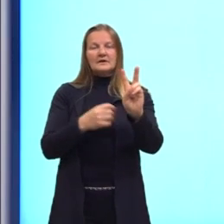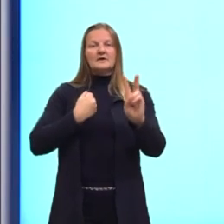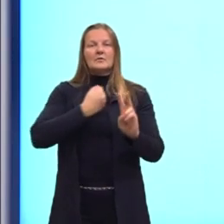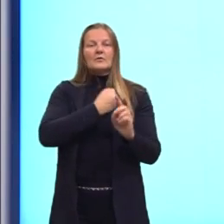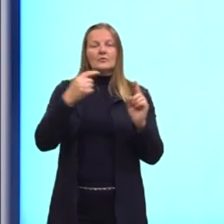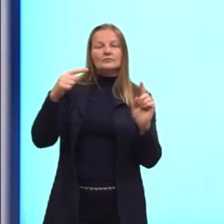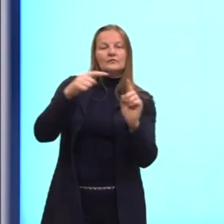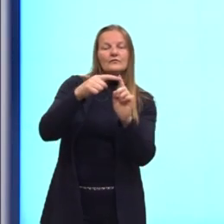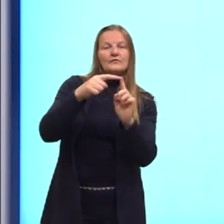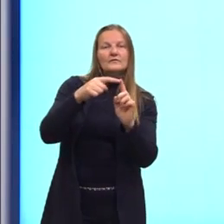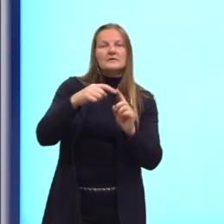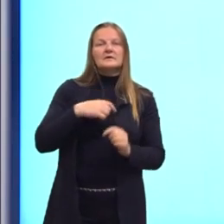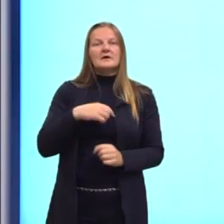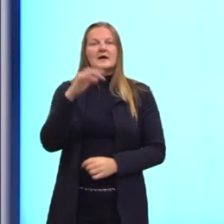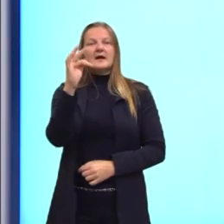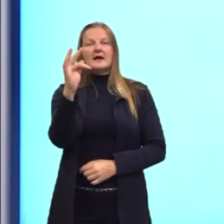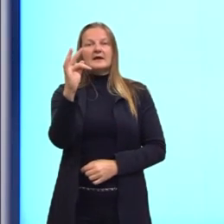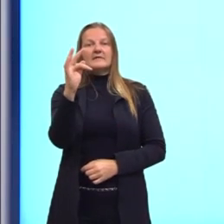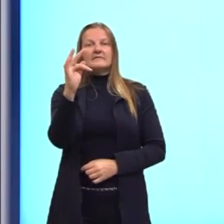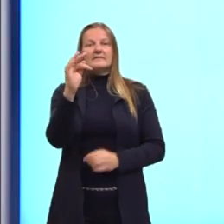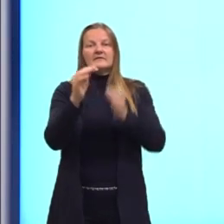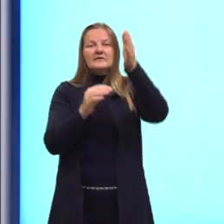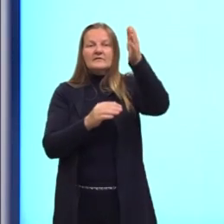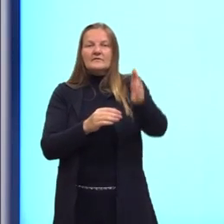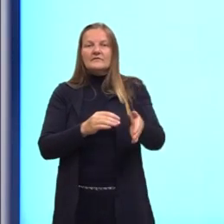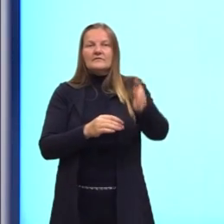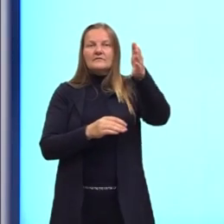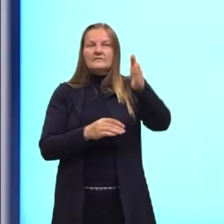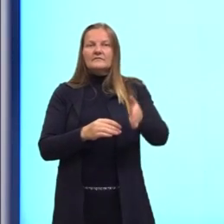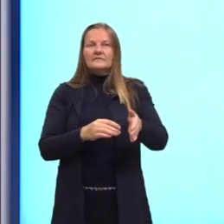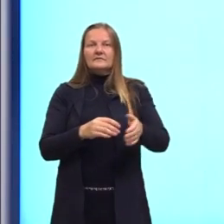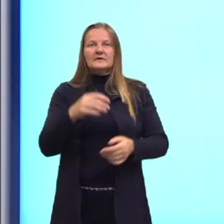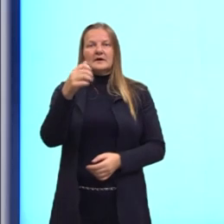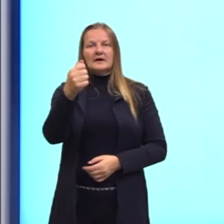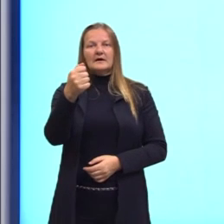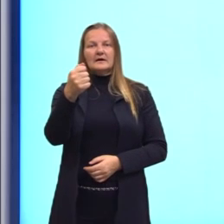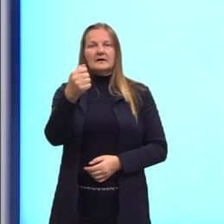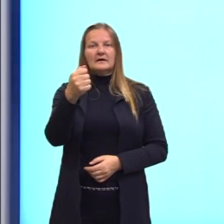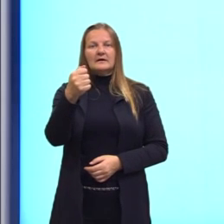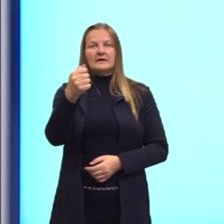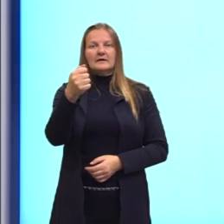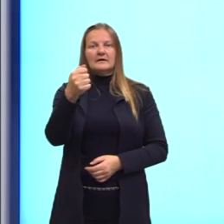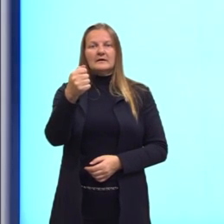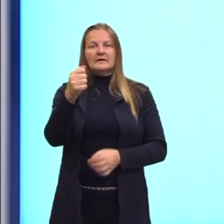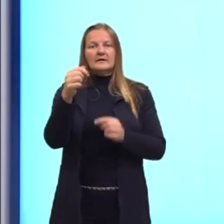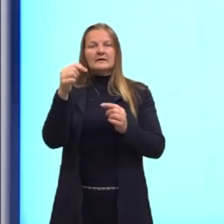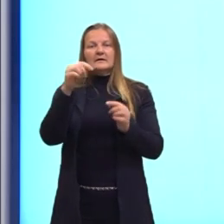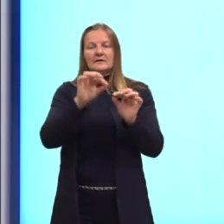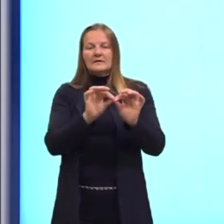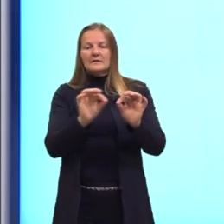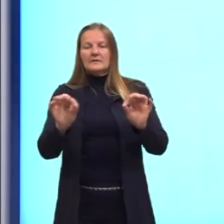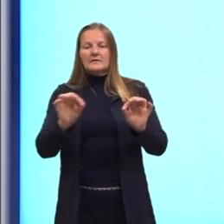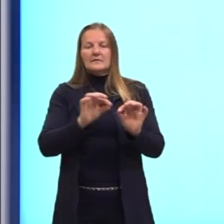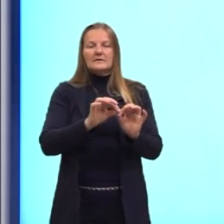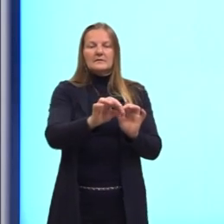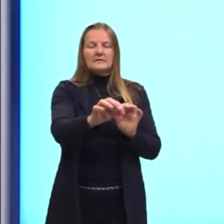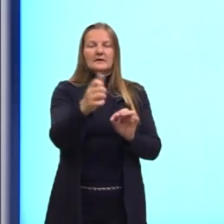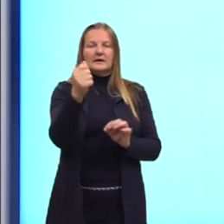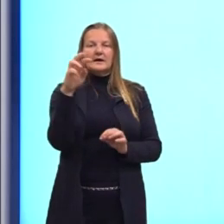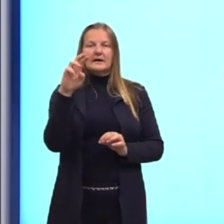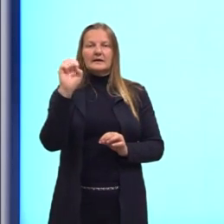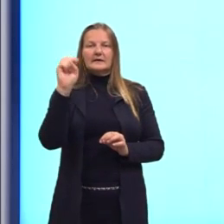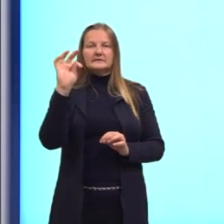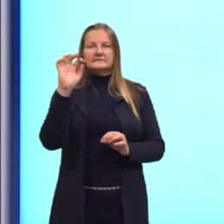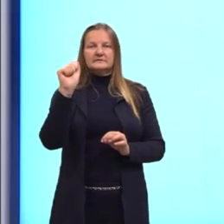vértices, o F para o número de faces e o A para o número de arestas. Então nós temos a